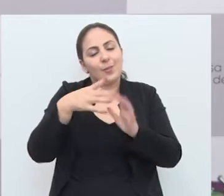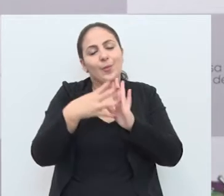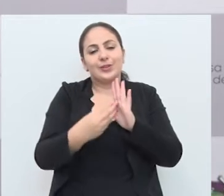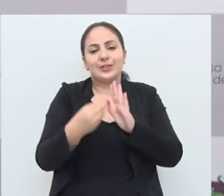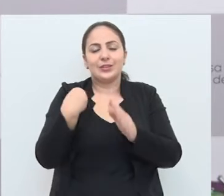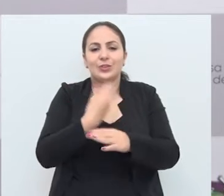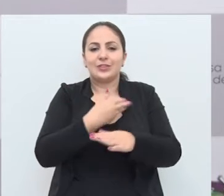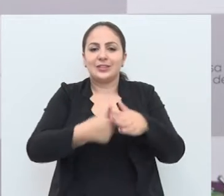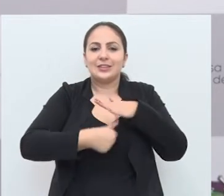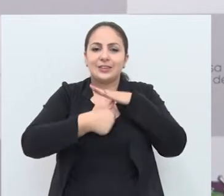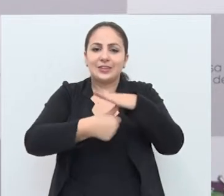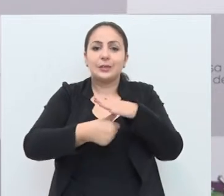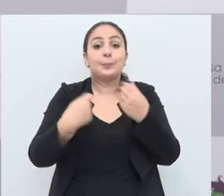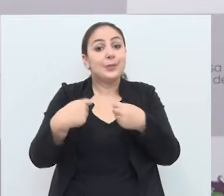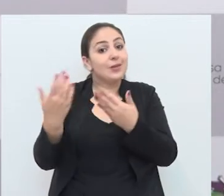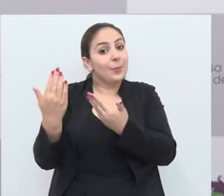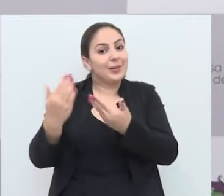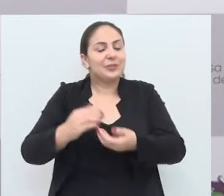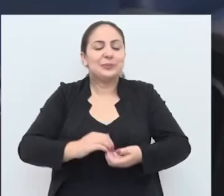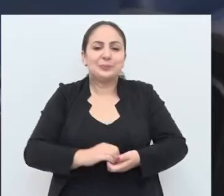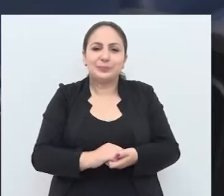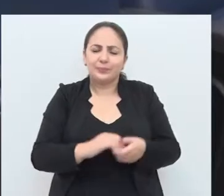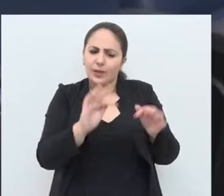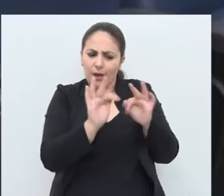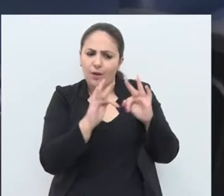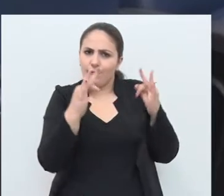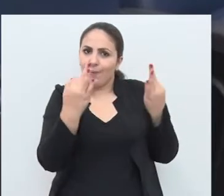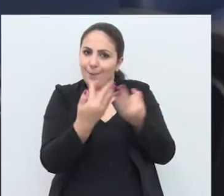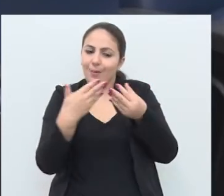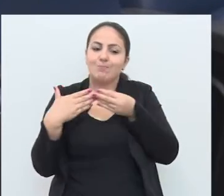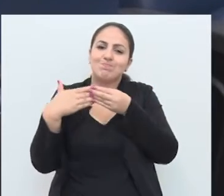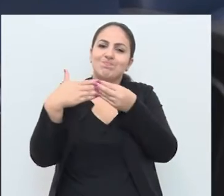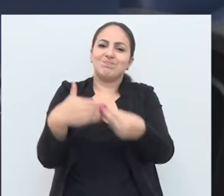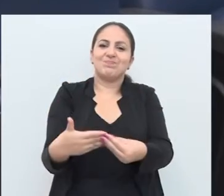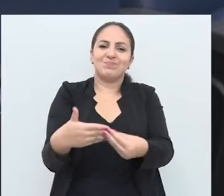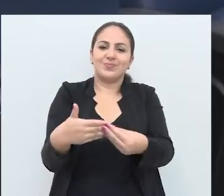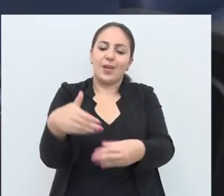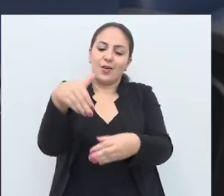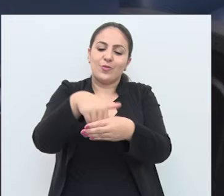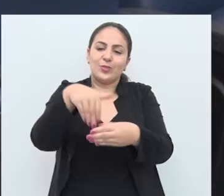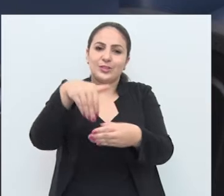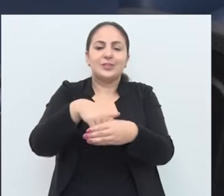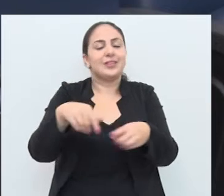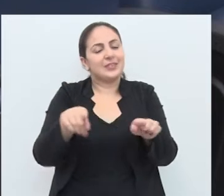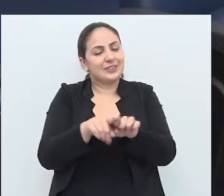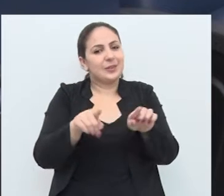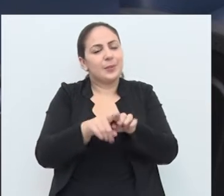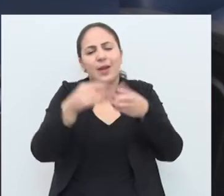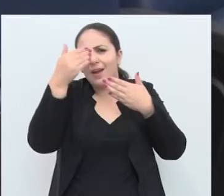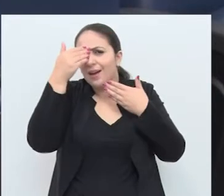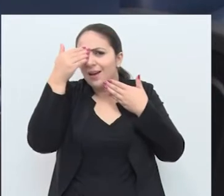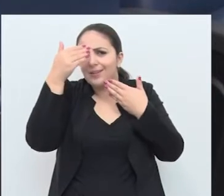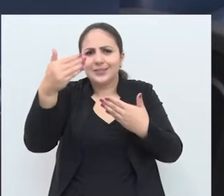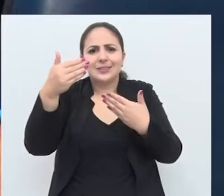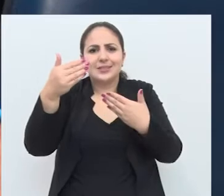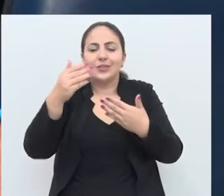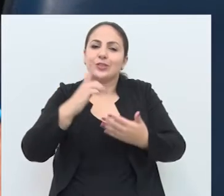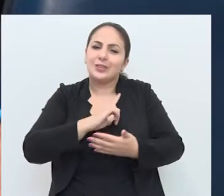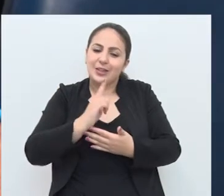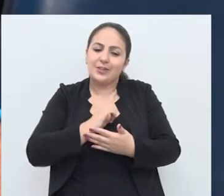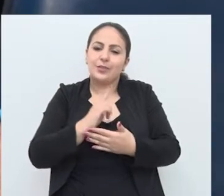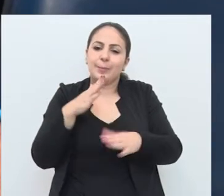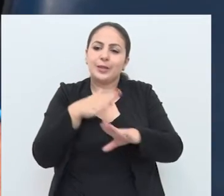são exemplos dessas lideranças que precisam ser homenageadas. As famílias acompanharam as votações e, além de agradecer,